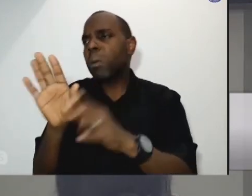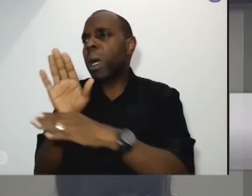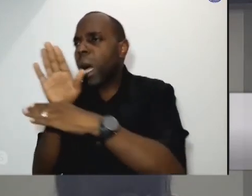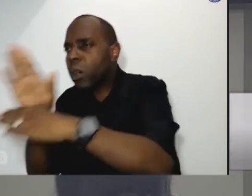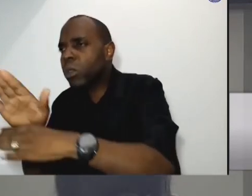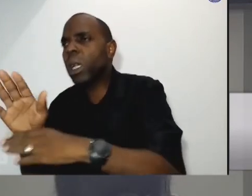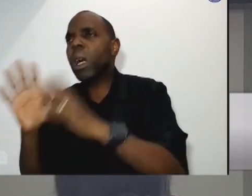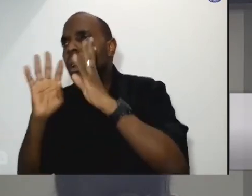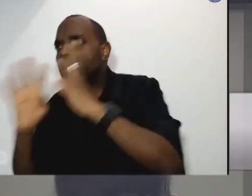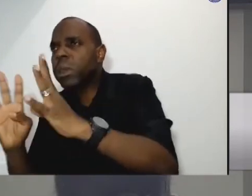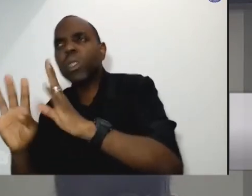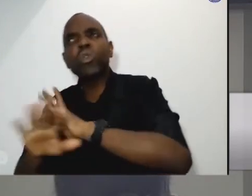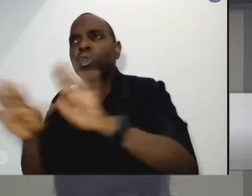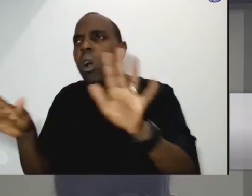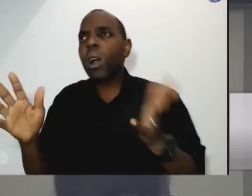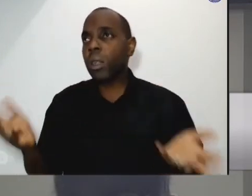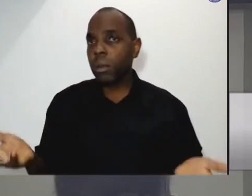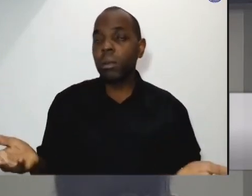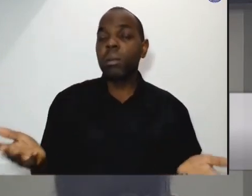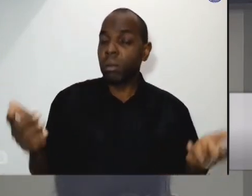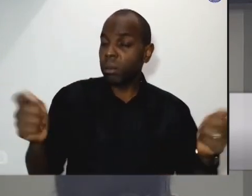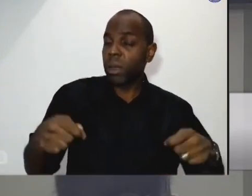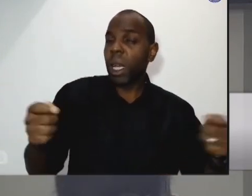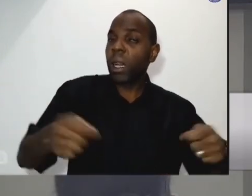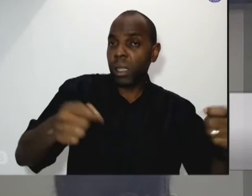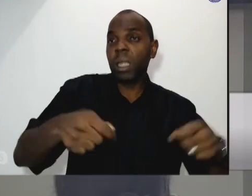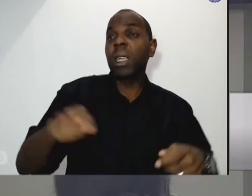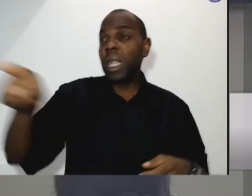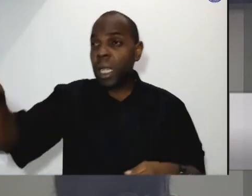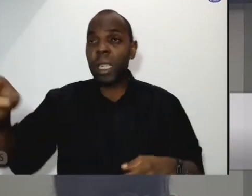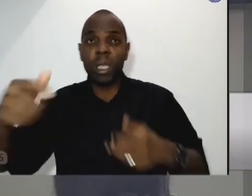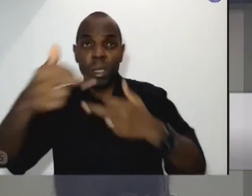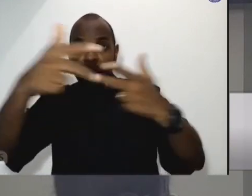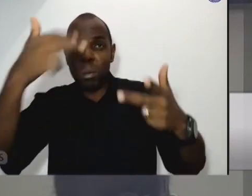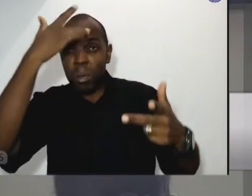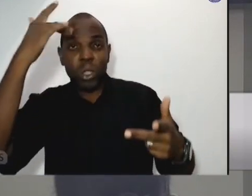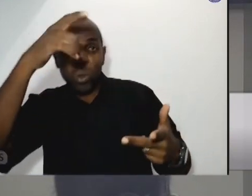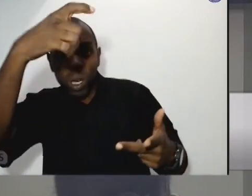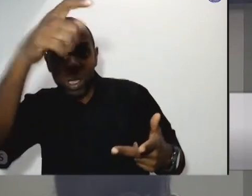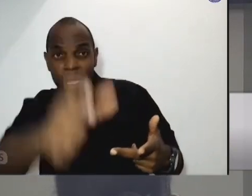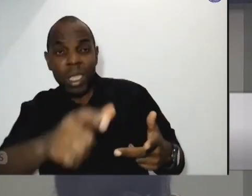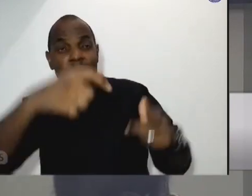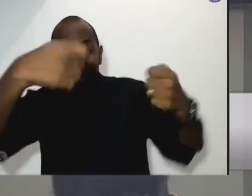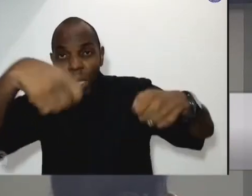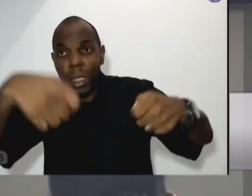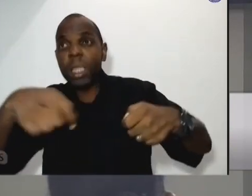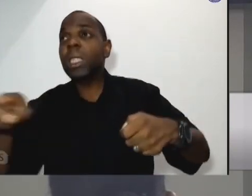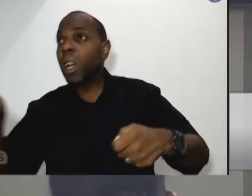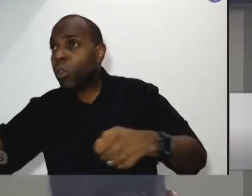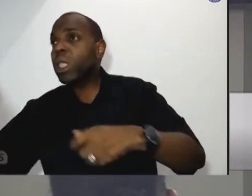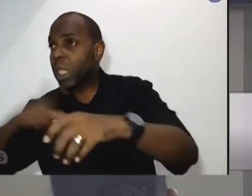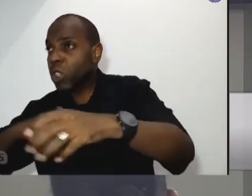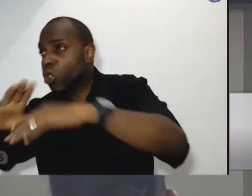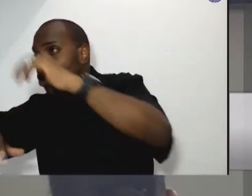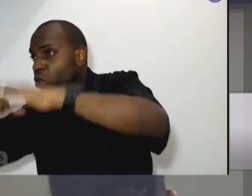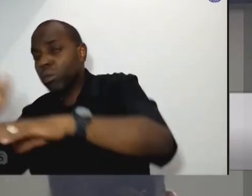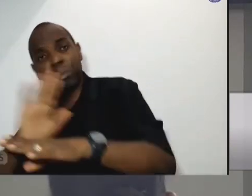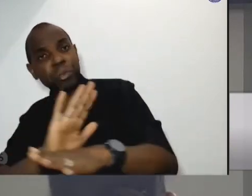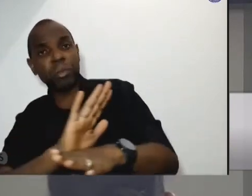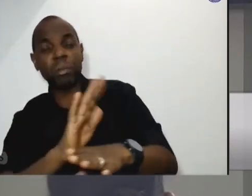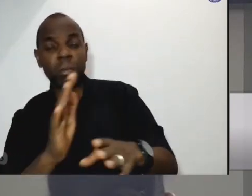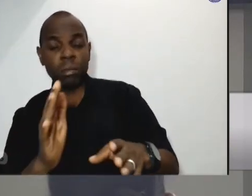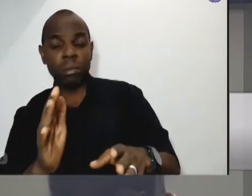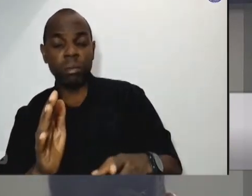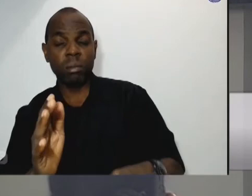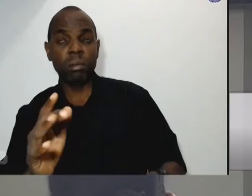para conseguir atender aquele que precisa tá então a minha mensagem é que a gente repense o nosso olhar